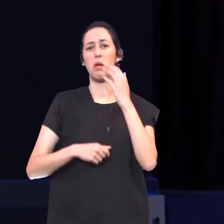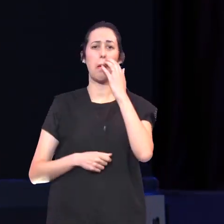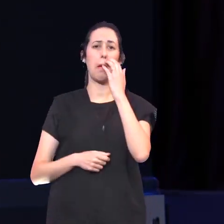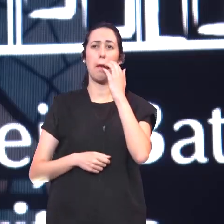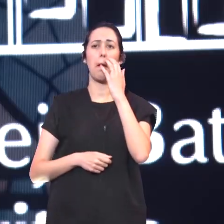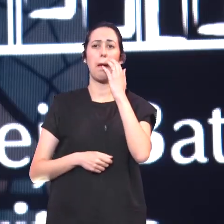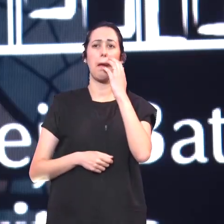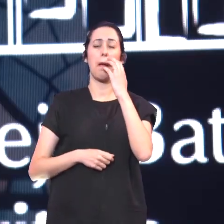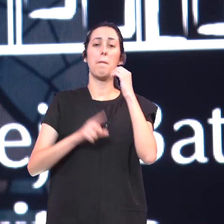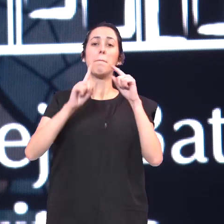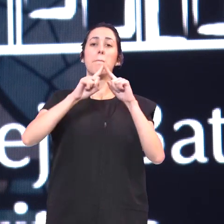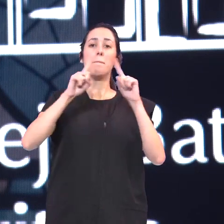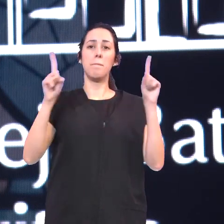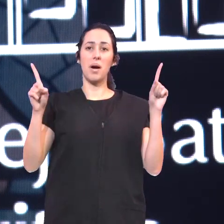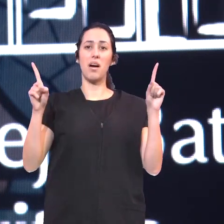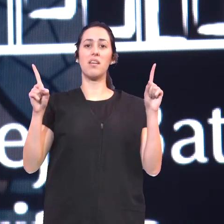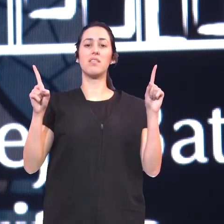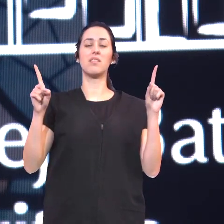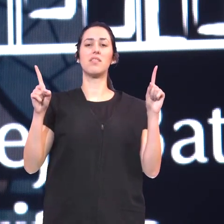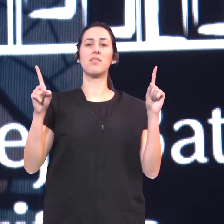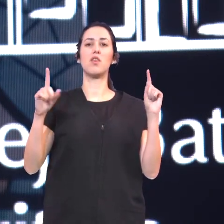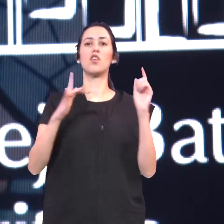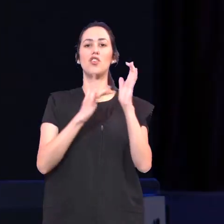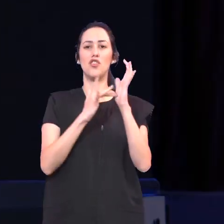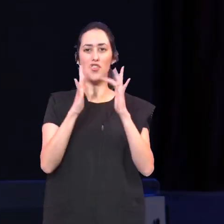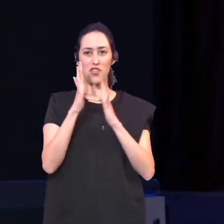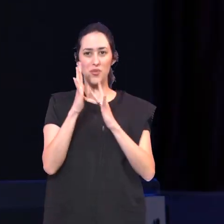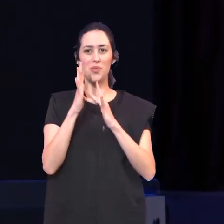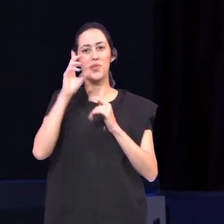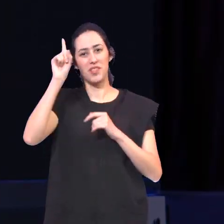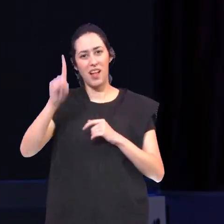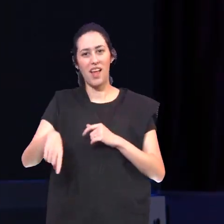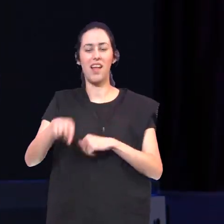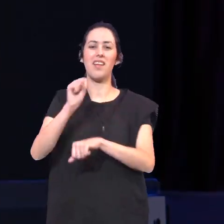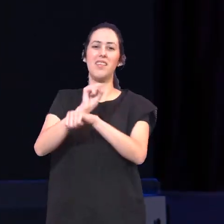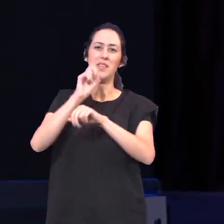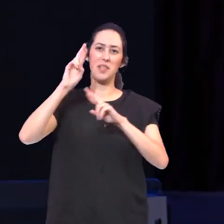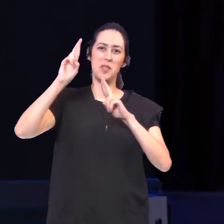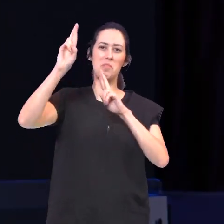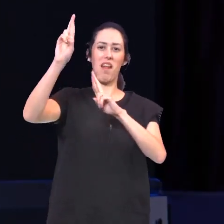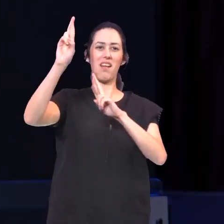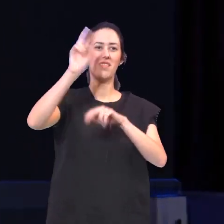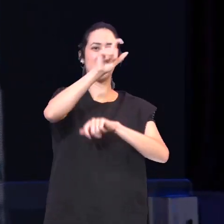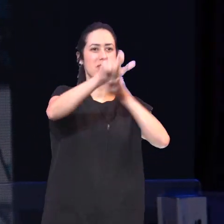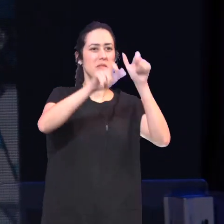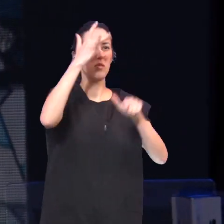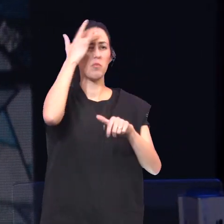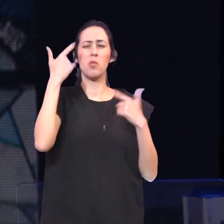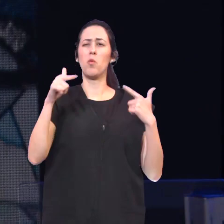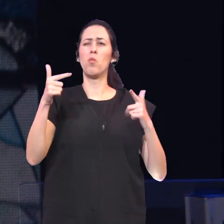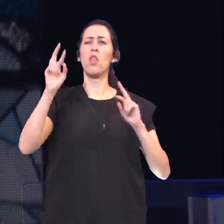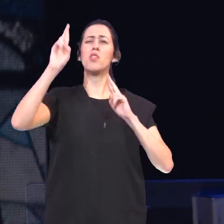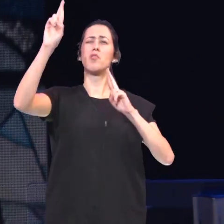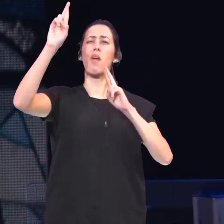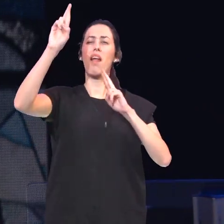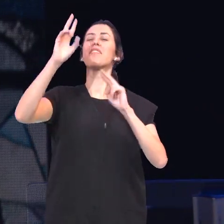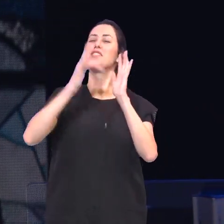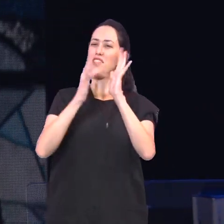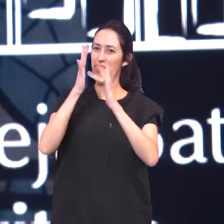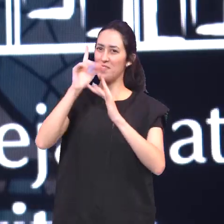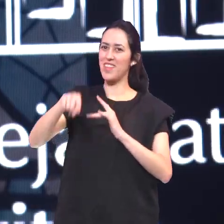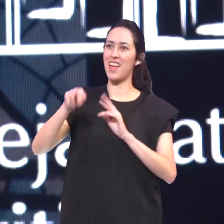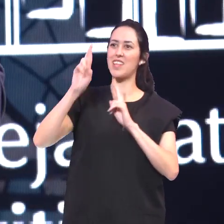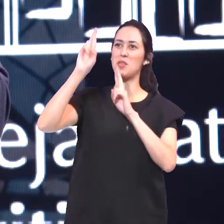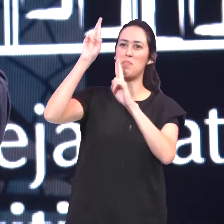Mas Jesus É a esperança Daqueles que não Têm mais esperança E ele